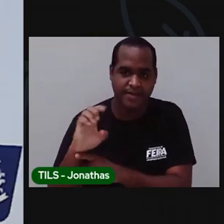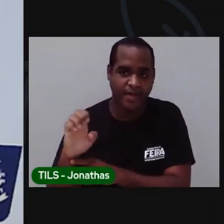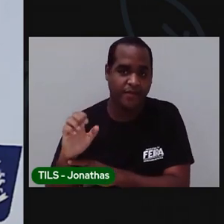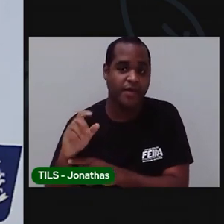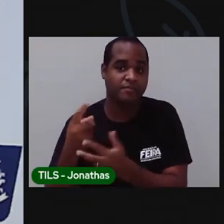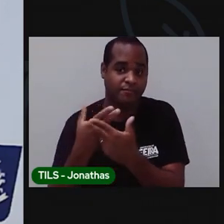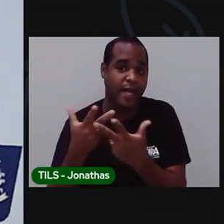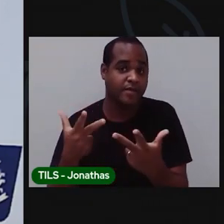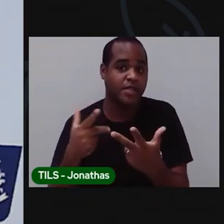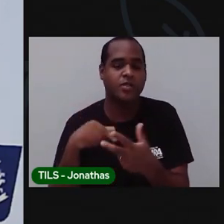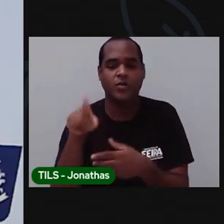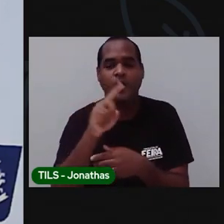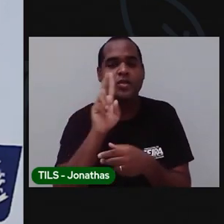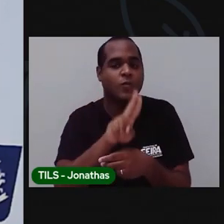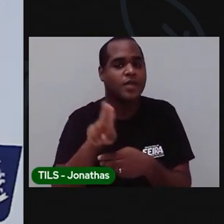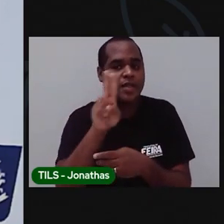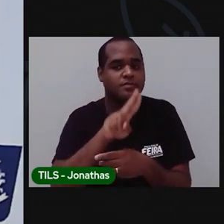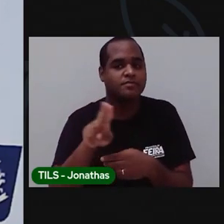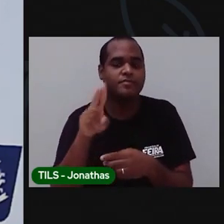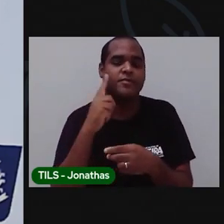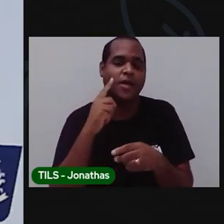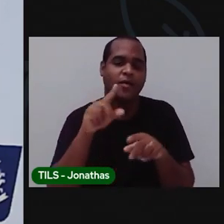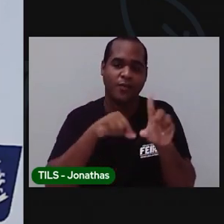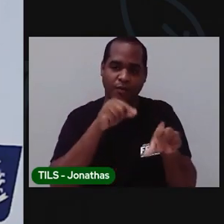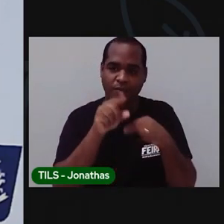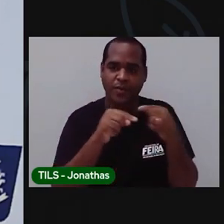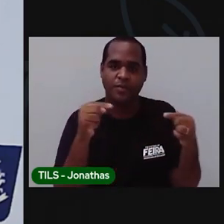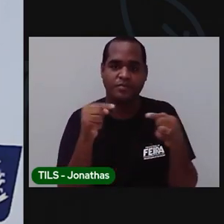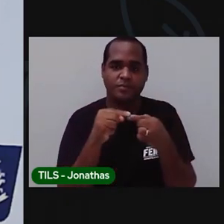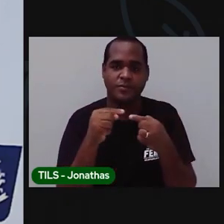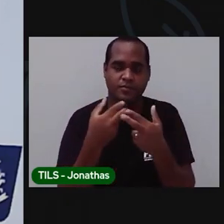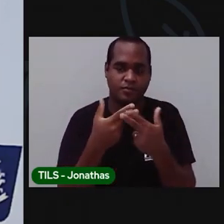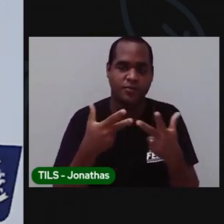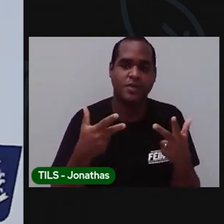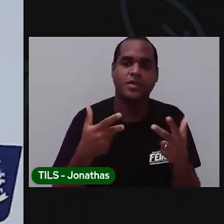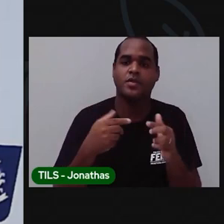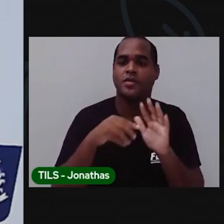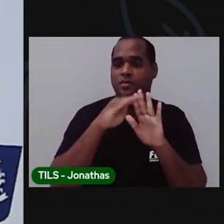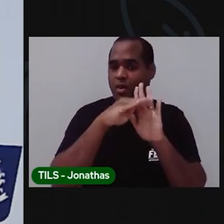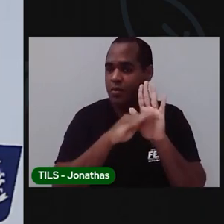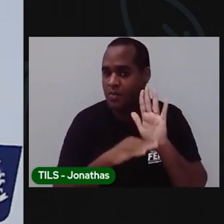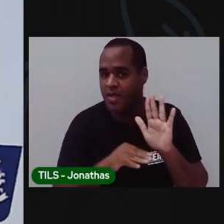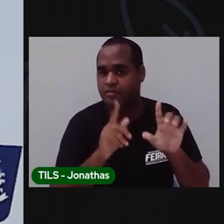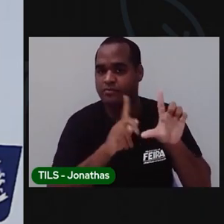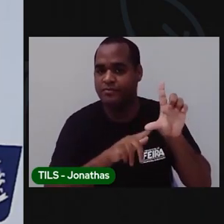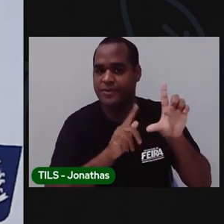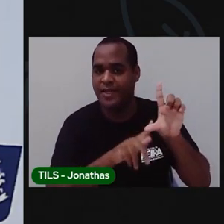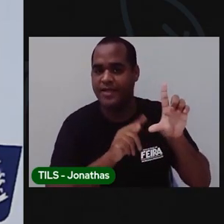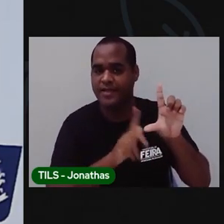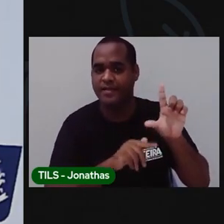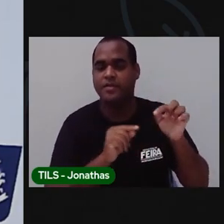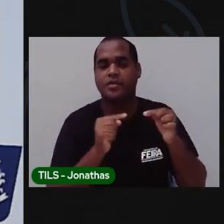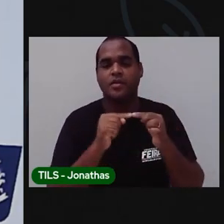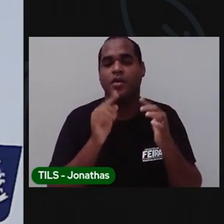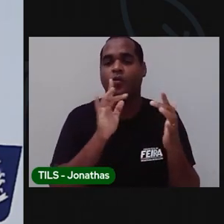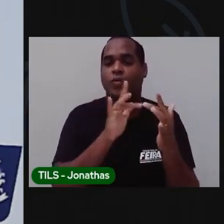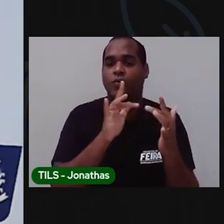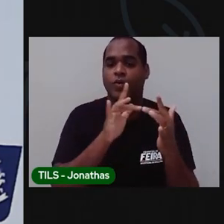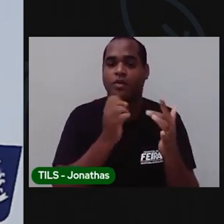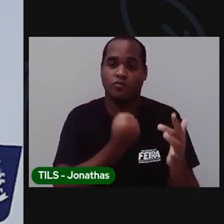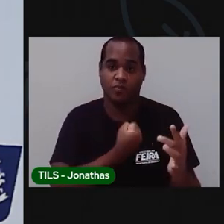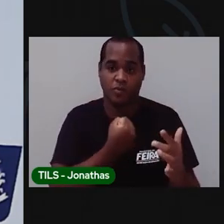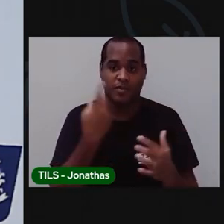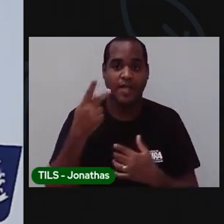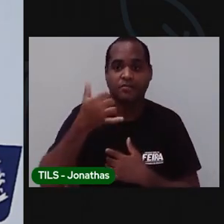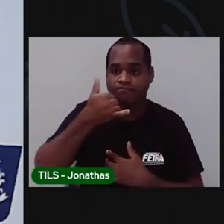precisamos usar o dicionário. O dicionário está em ordem alfabética. Quando a gente precisa de um contato. agenda do